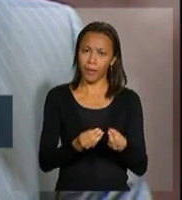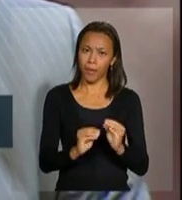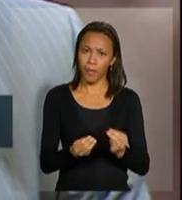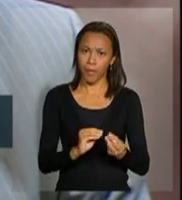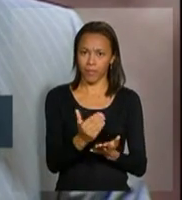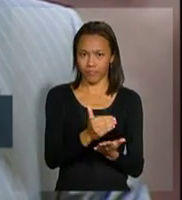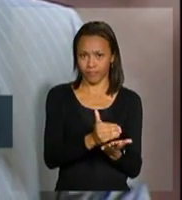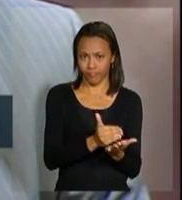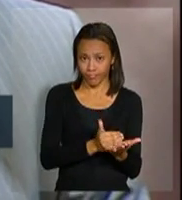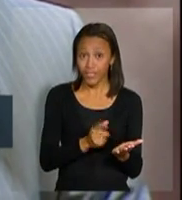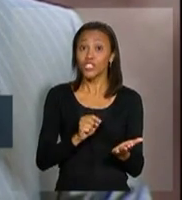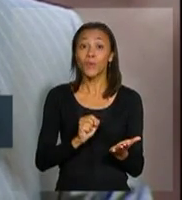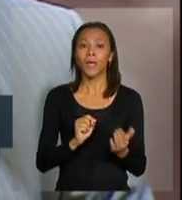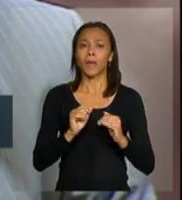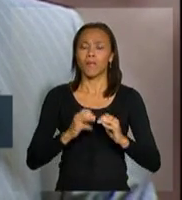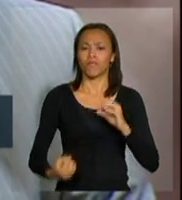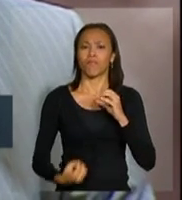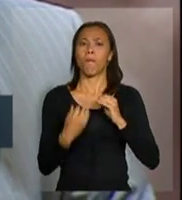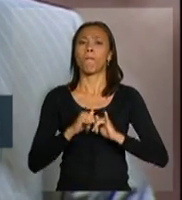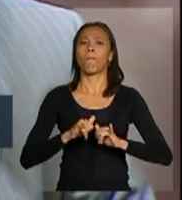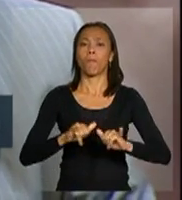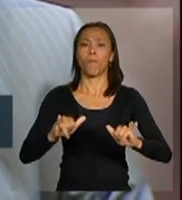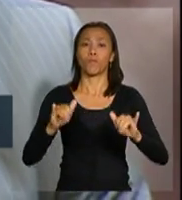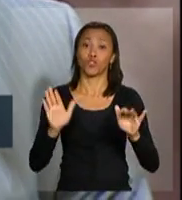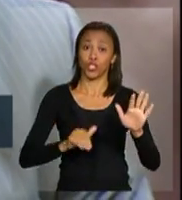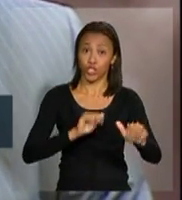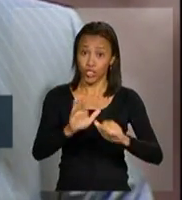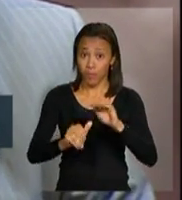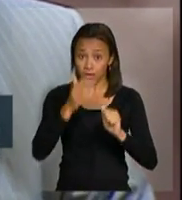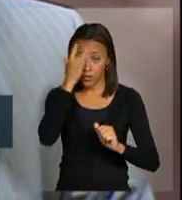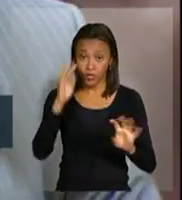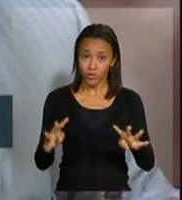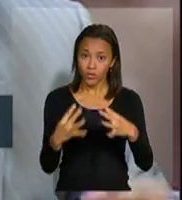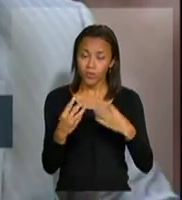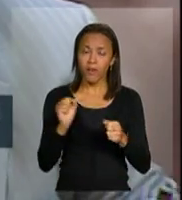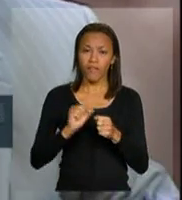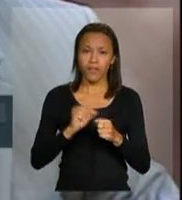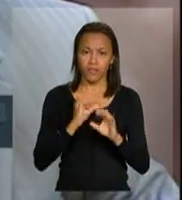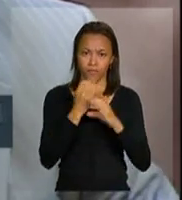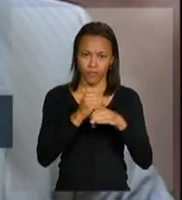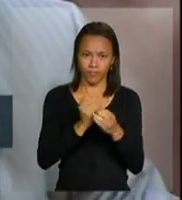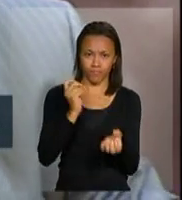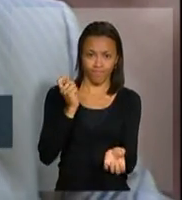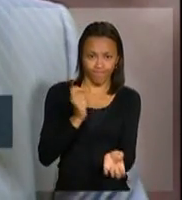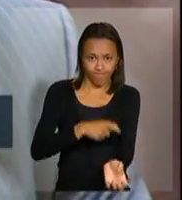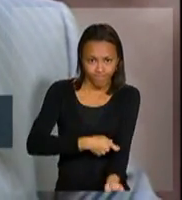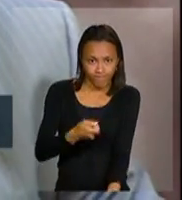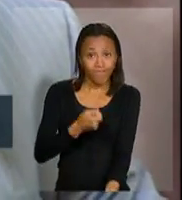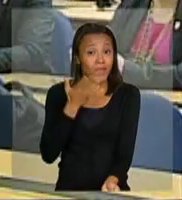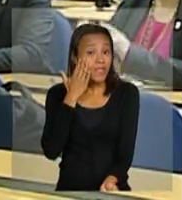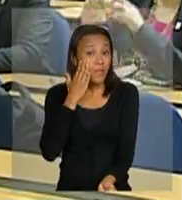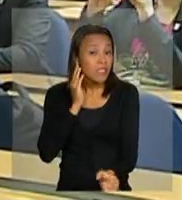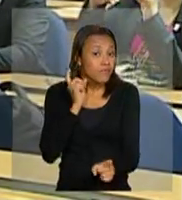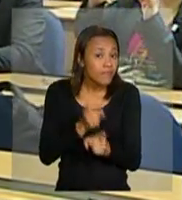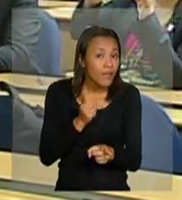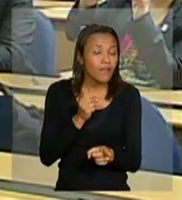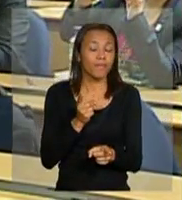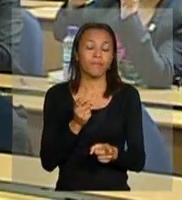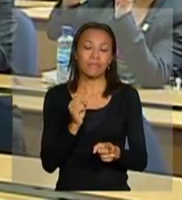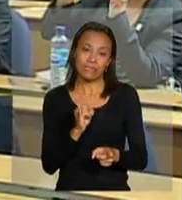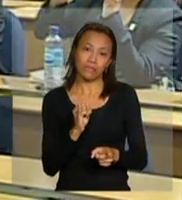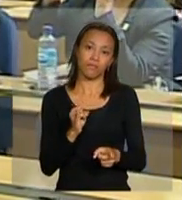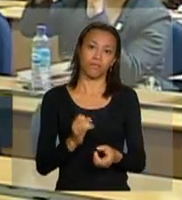de fazer mobilizar a comunidade para testagem e tratamento já disponível na rede pública. Nós vamos,